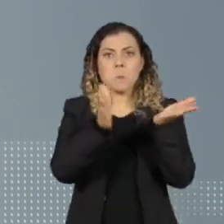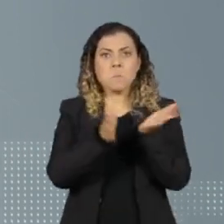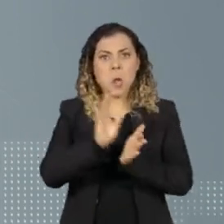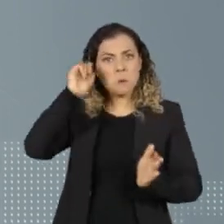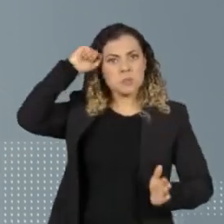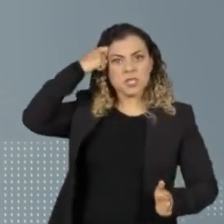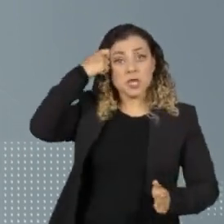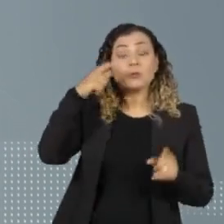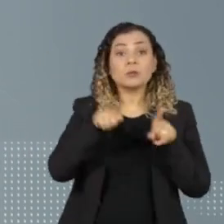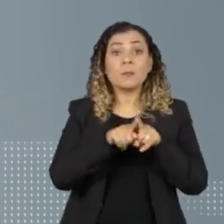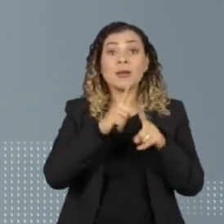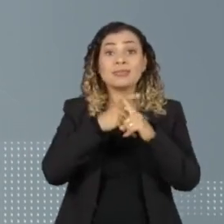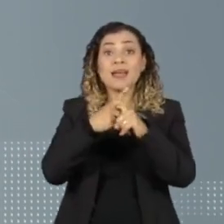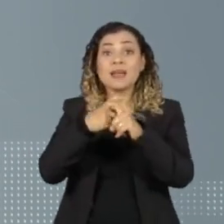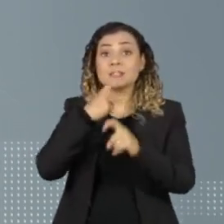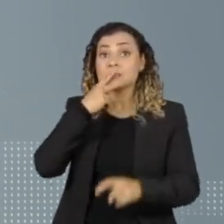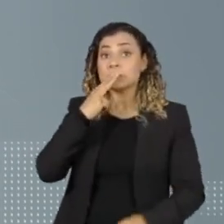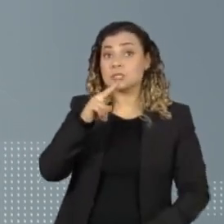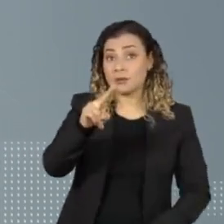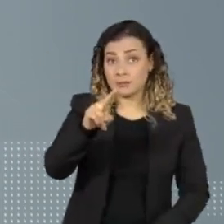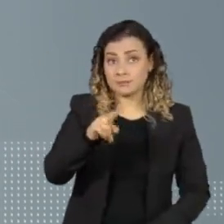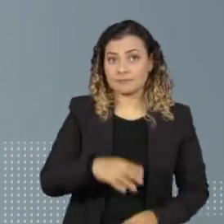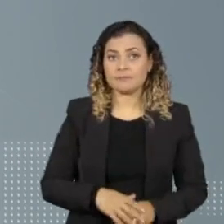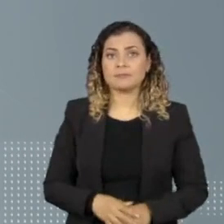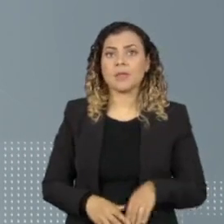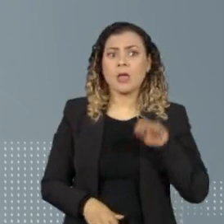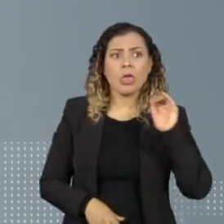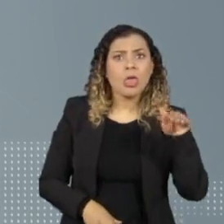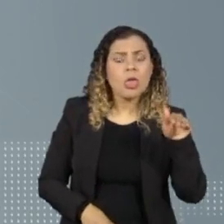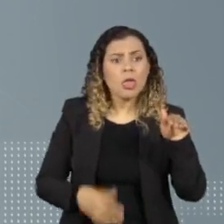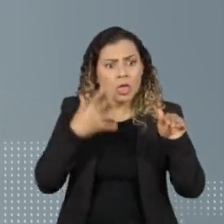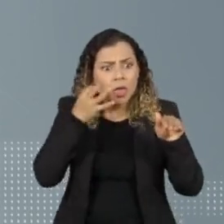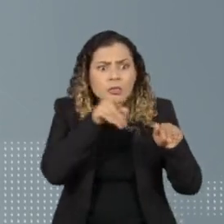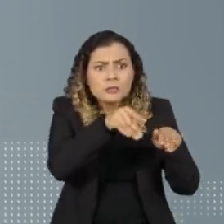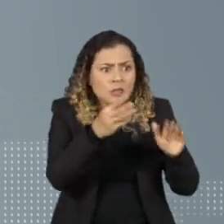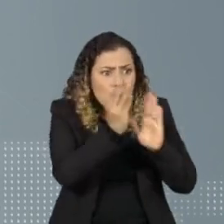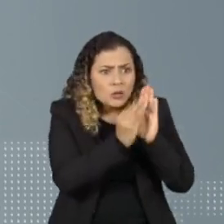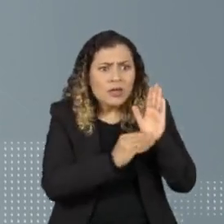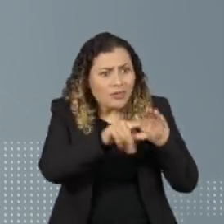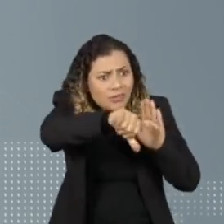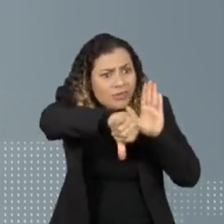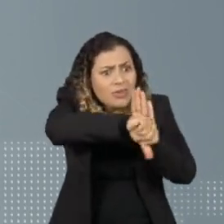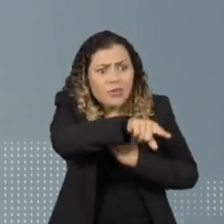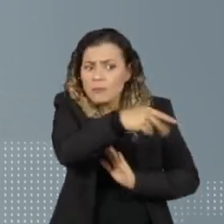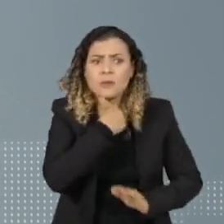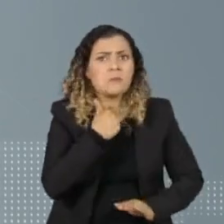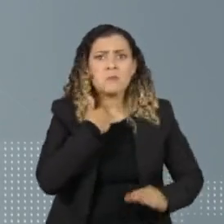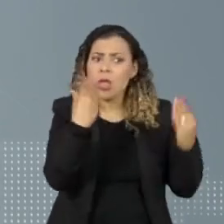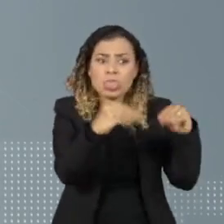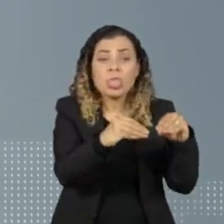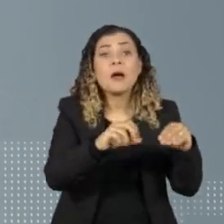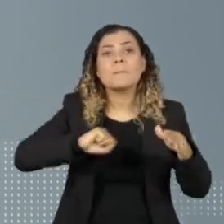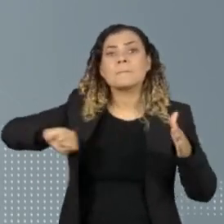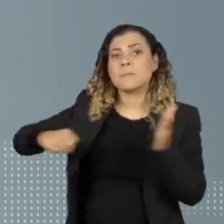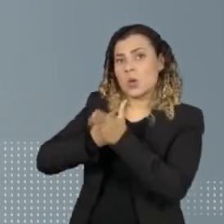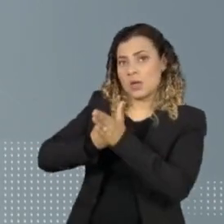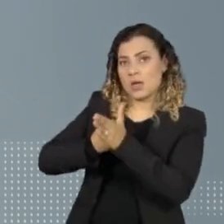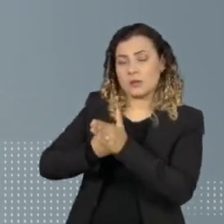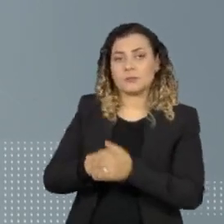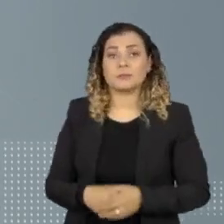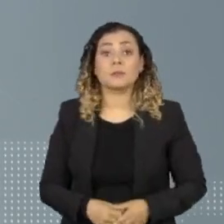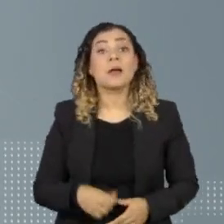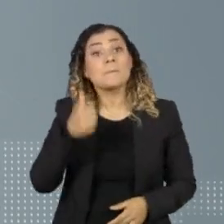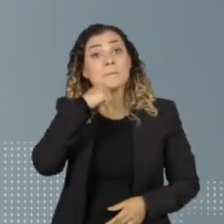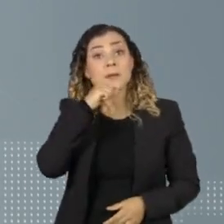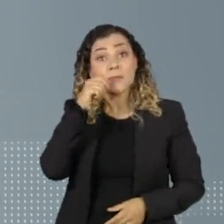conteúdo nazista. Ao alertar um colega que este tipo de conteúdo era crime, ele foi bloqueado. A mãe do